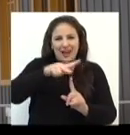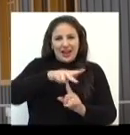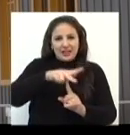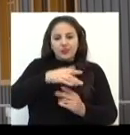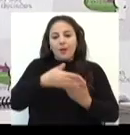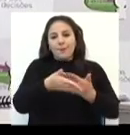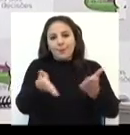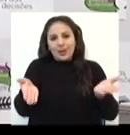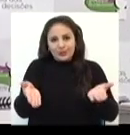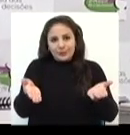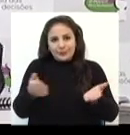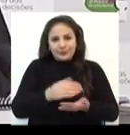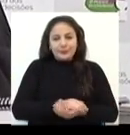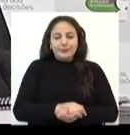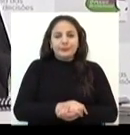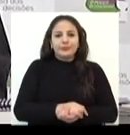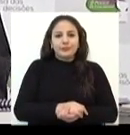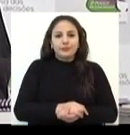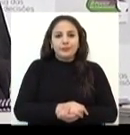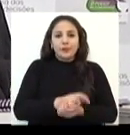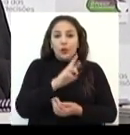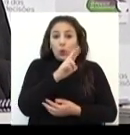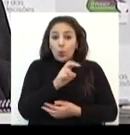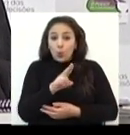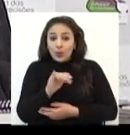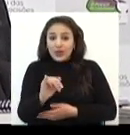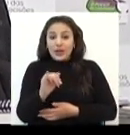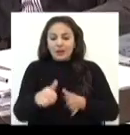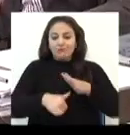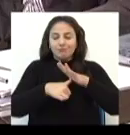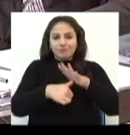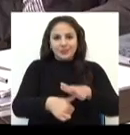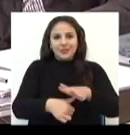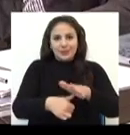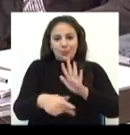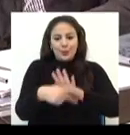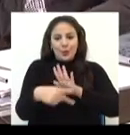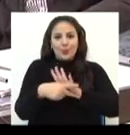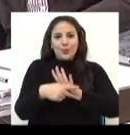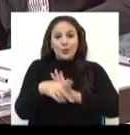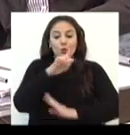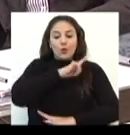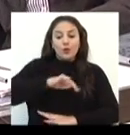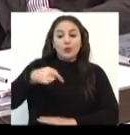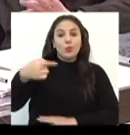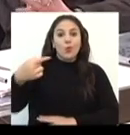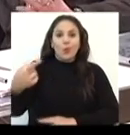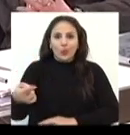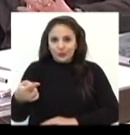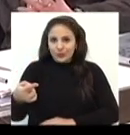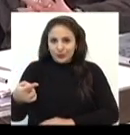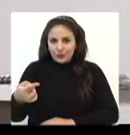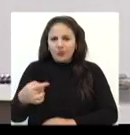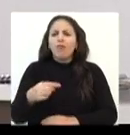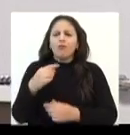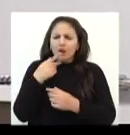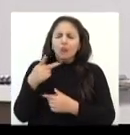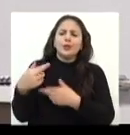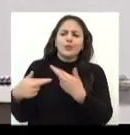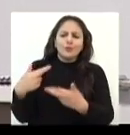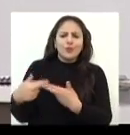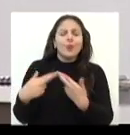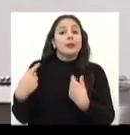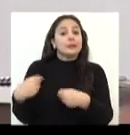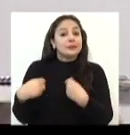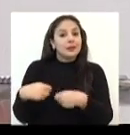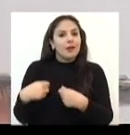comunidade. Rui Lorenzato, líder da oposição, afirmou que toda a reforma era necessária e vai